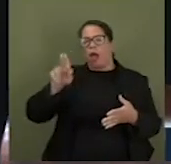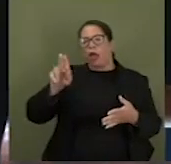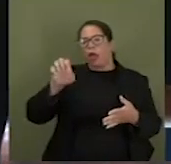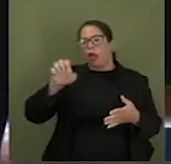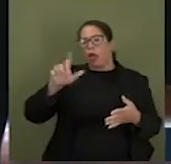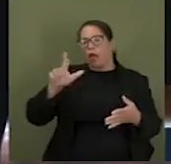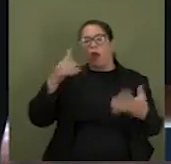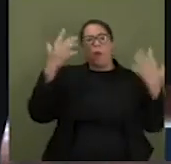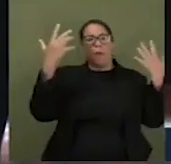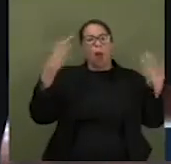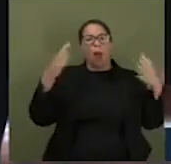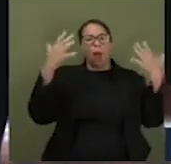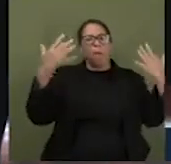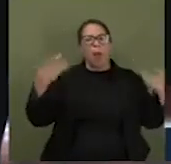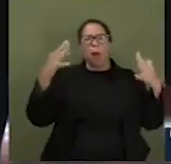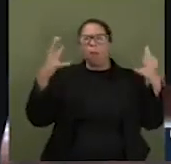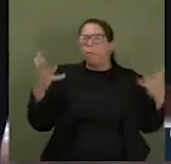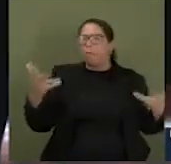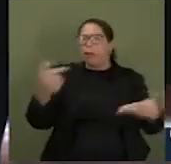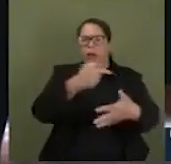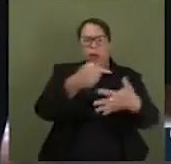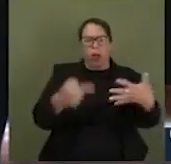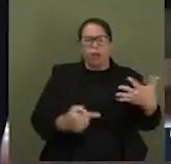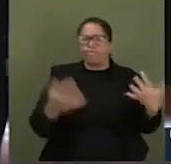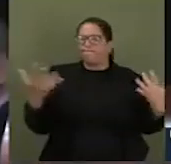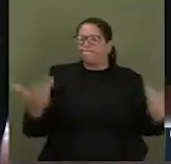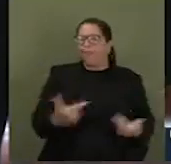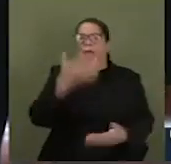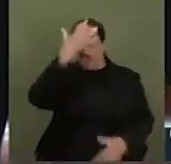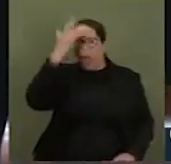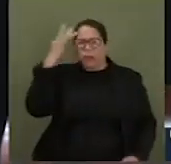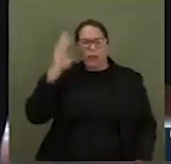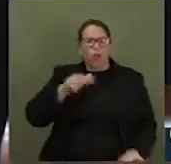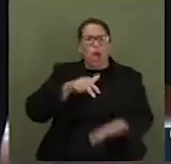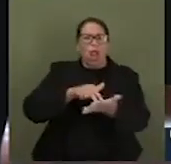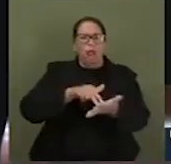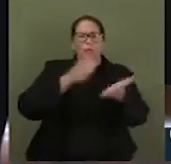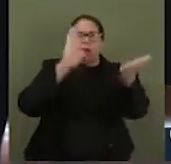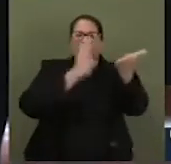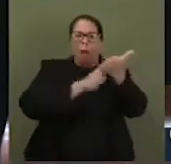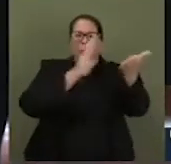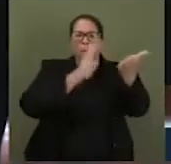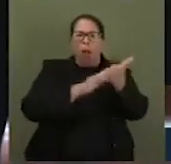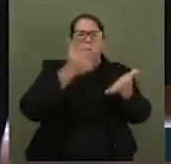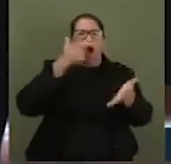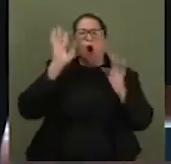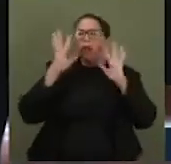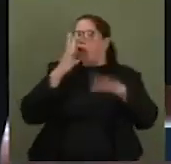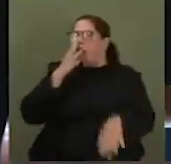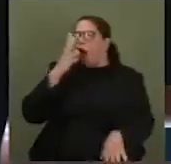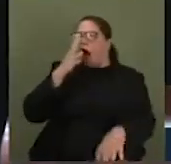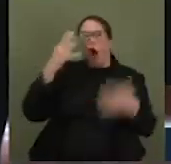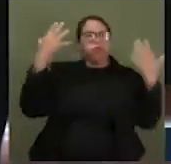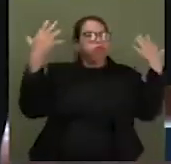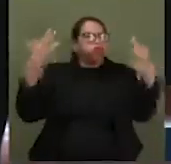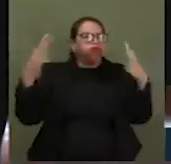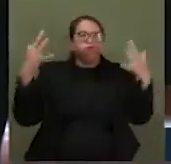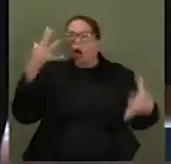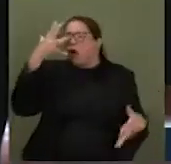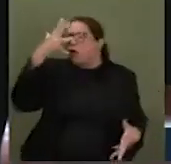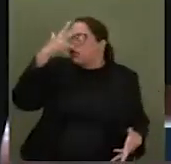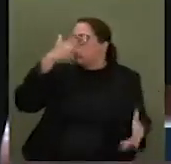foram aplaudidos por diversas vezes, de pé por nós todos, todos que estavam lá. Parabéns,